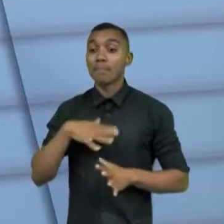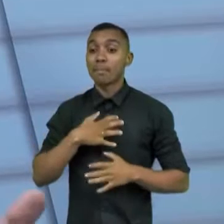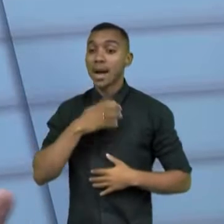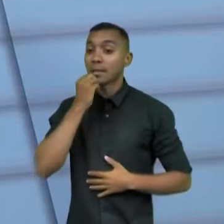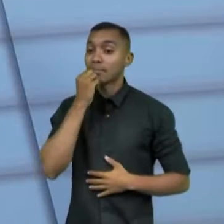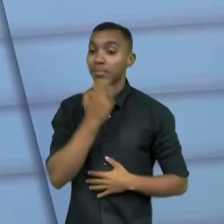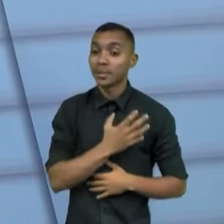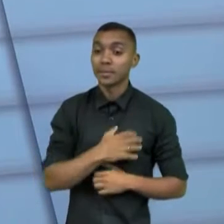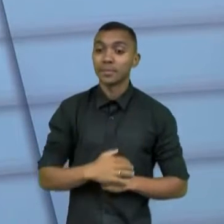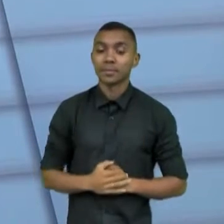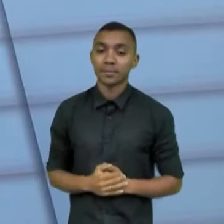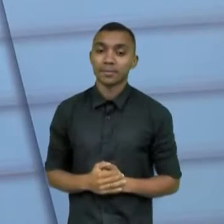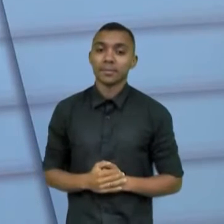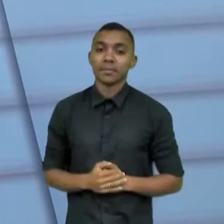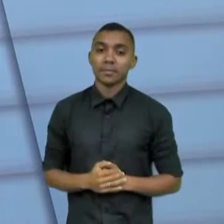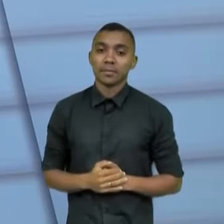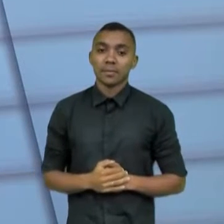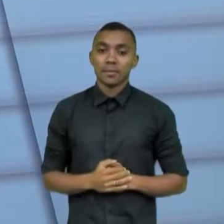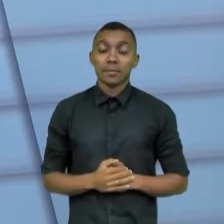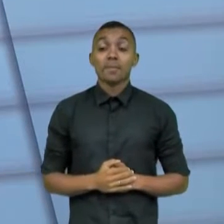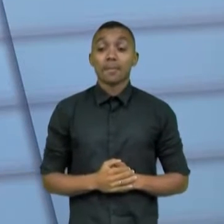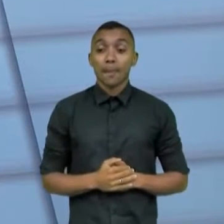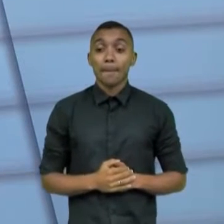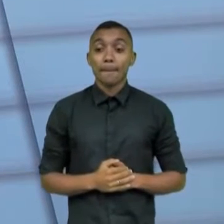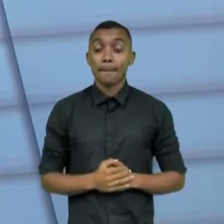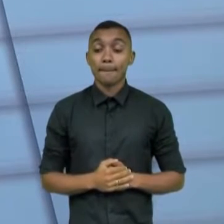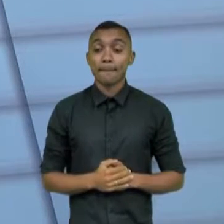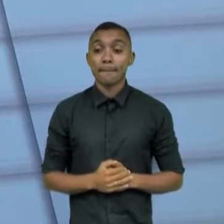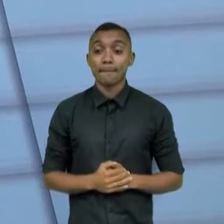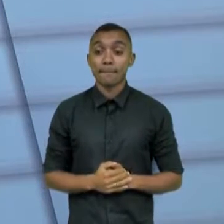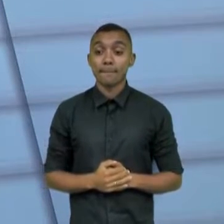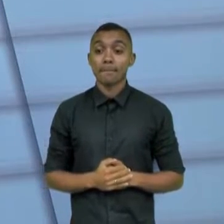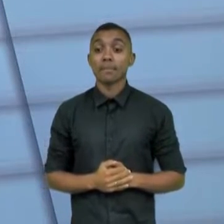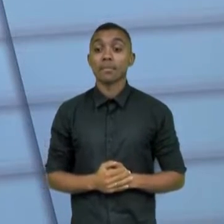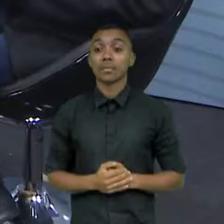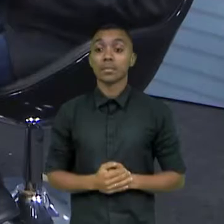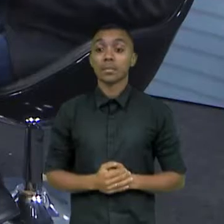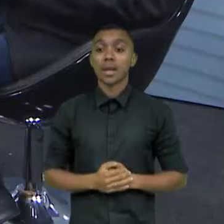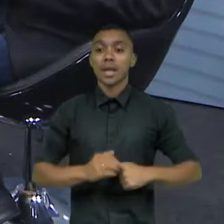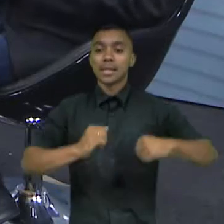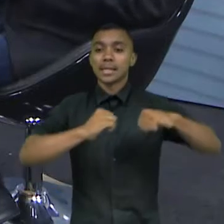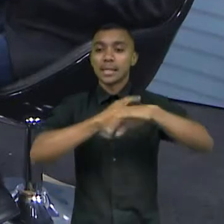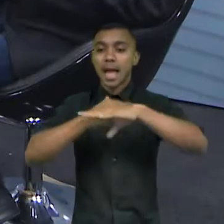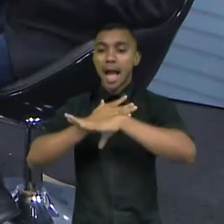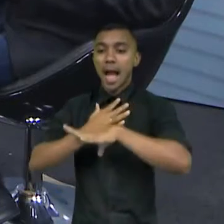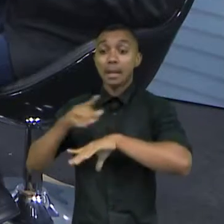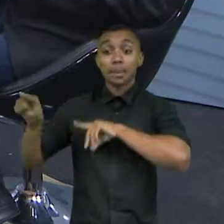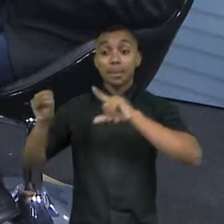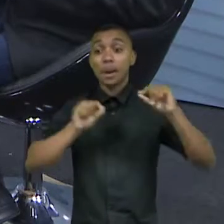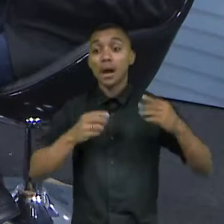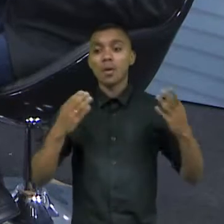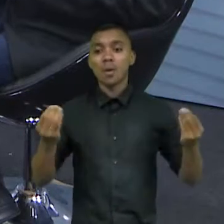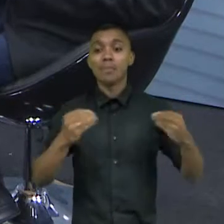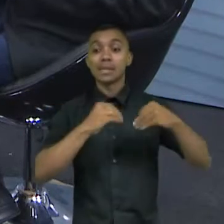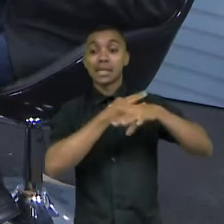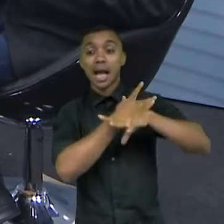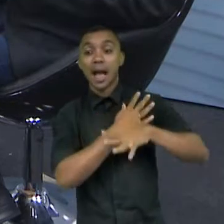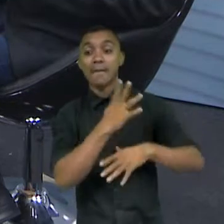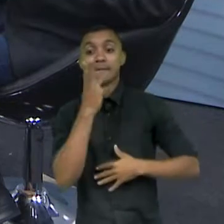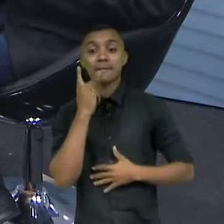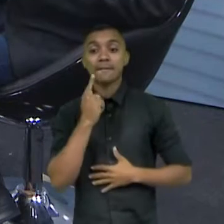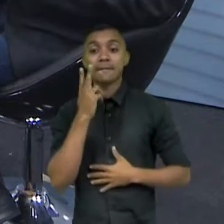socioambiental positivo. Certo. Então, por que escolheram essas cidades? Tem alguma razão de ser? Fortaleza, por exemplo,